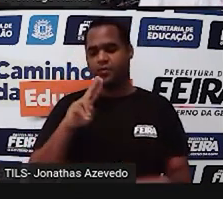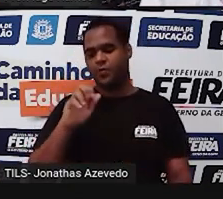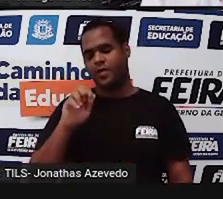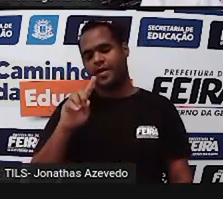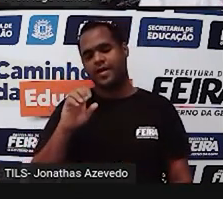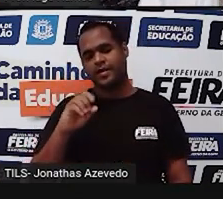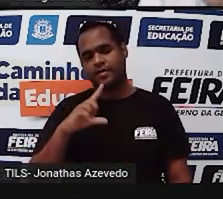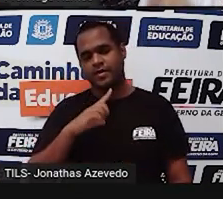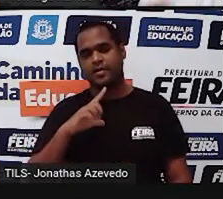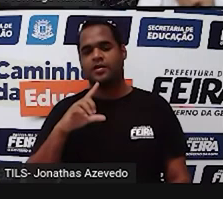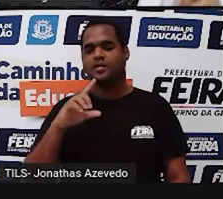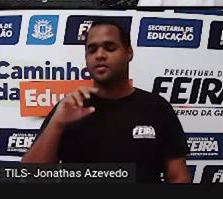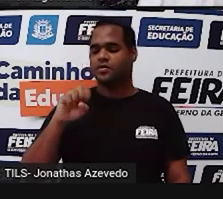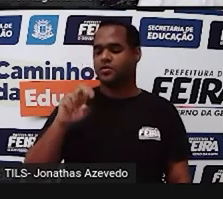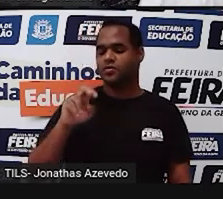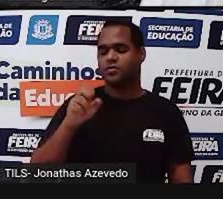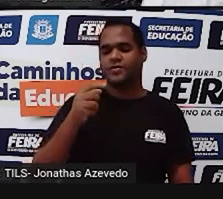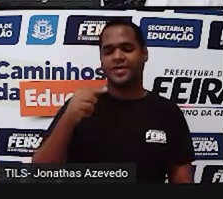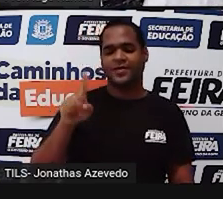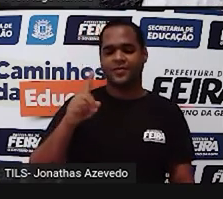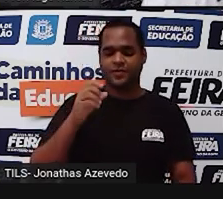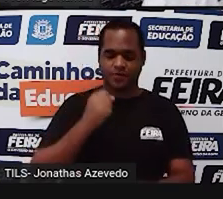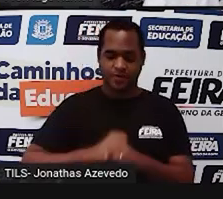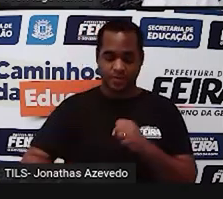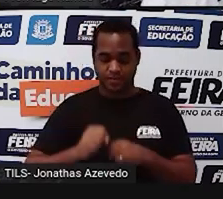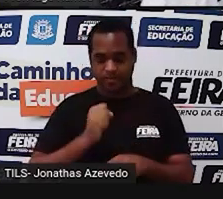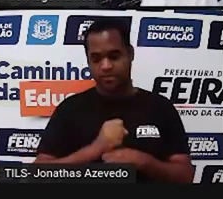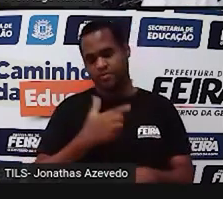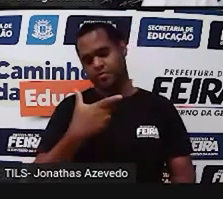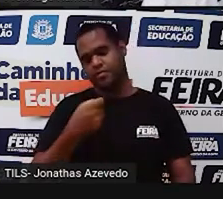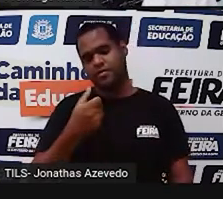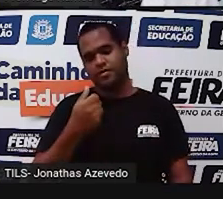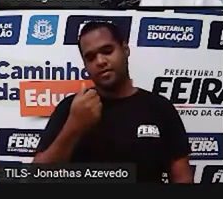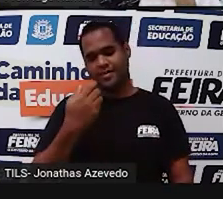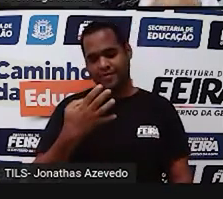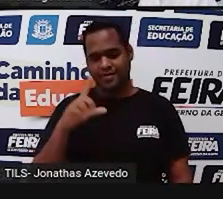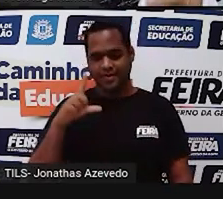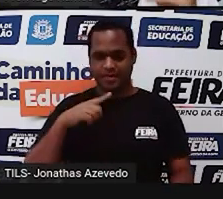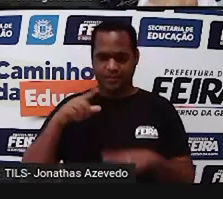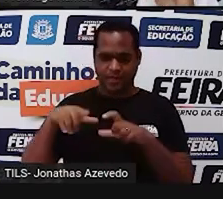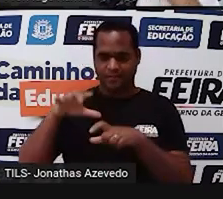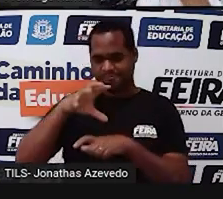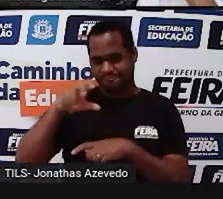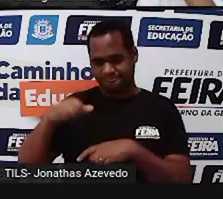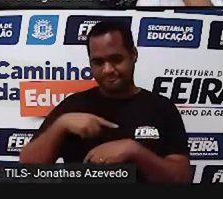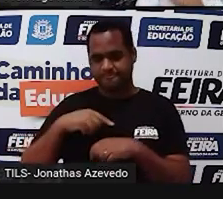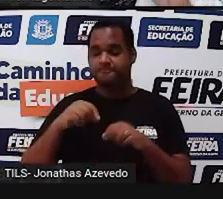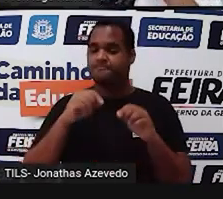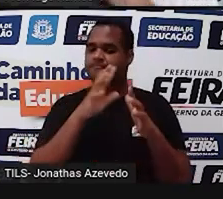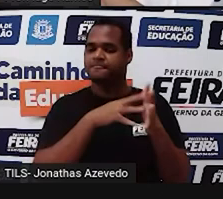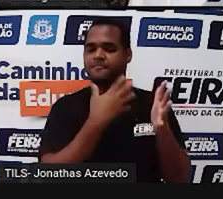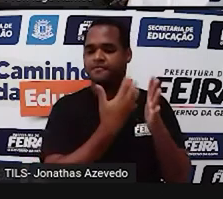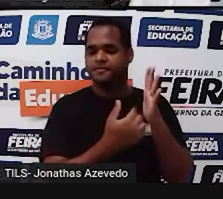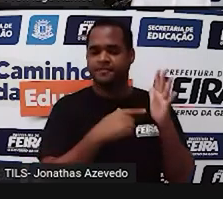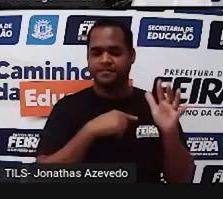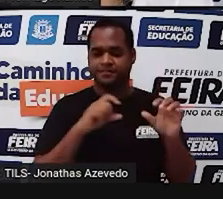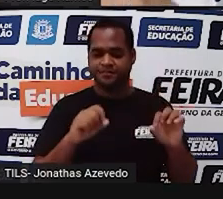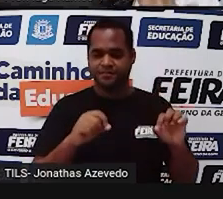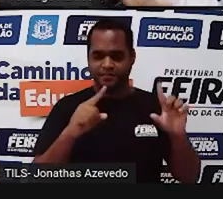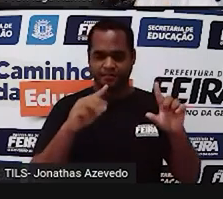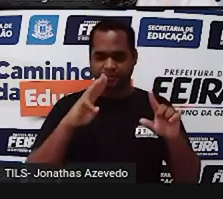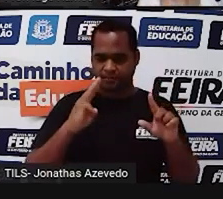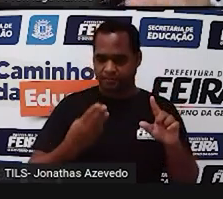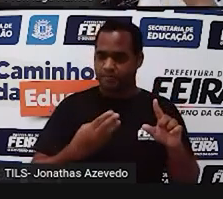e Sudão no ano de 2014 lá na África. Certo? A tabela pede os valores em milhões.